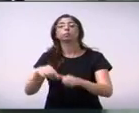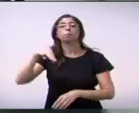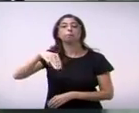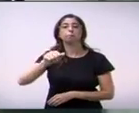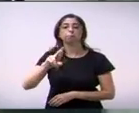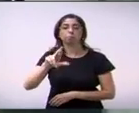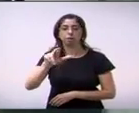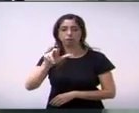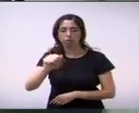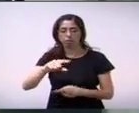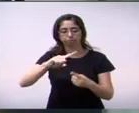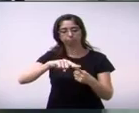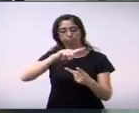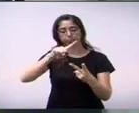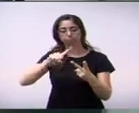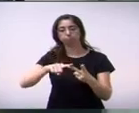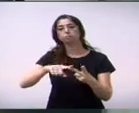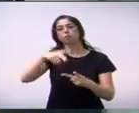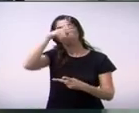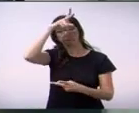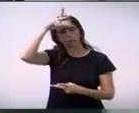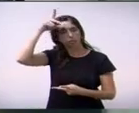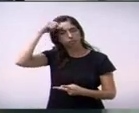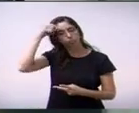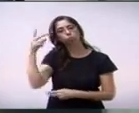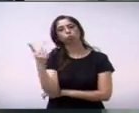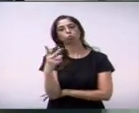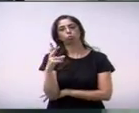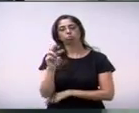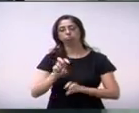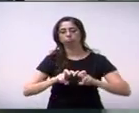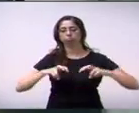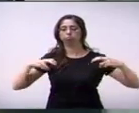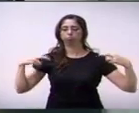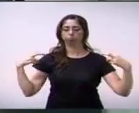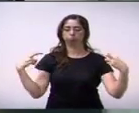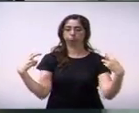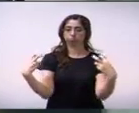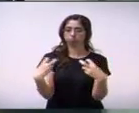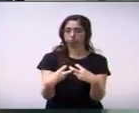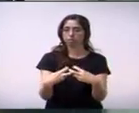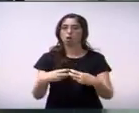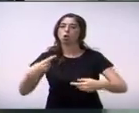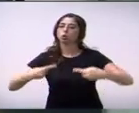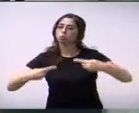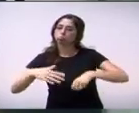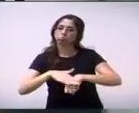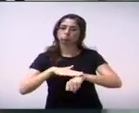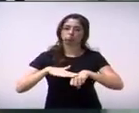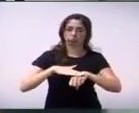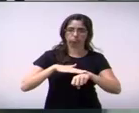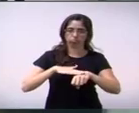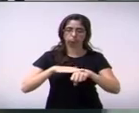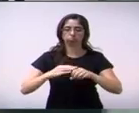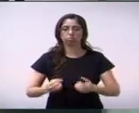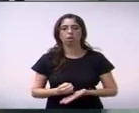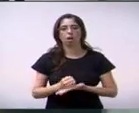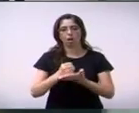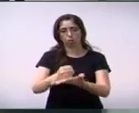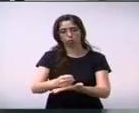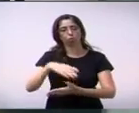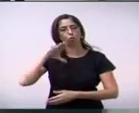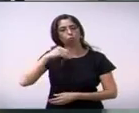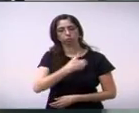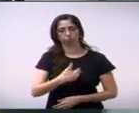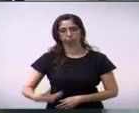ao prefeito municipal. E, quem sabe, a gente não pode discutir isso também como um grande benefício do nosso funcionalismo.